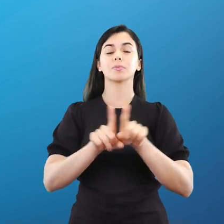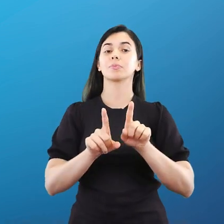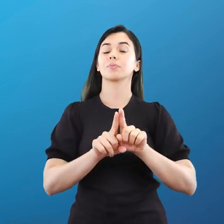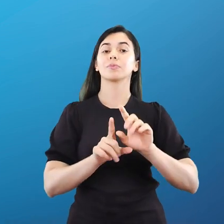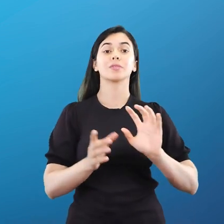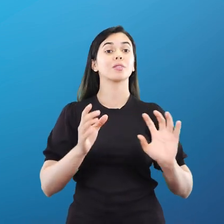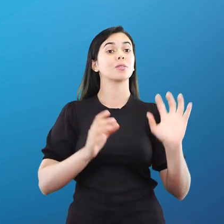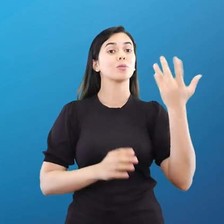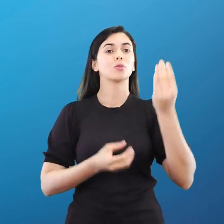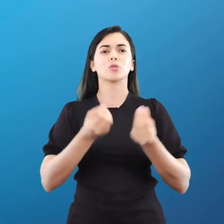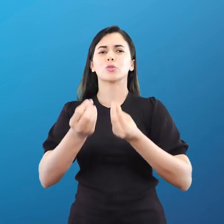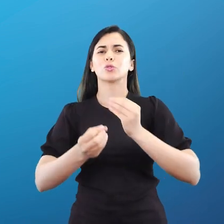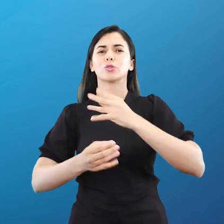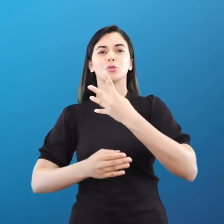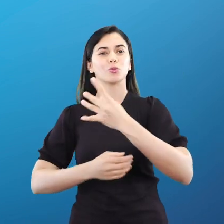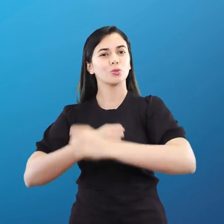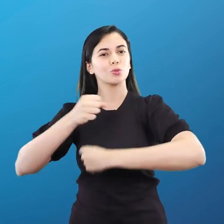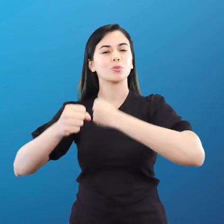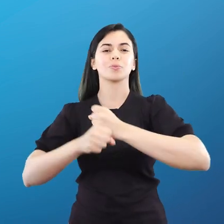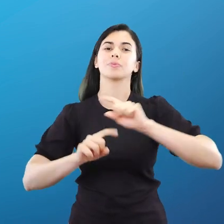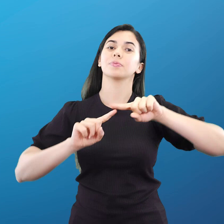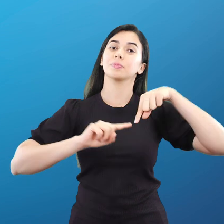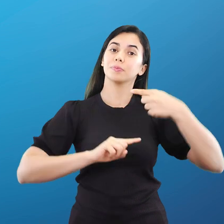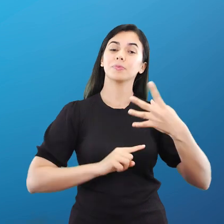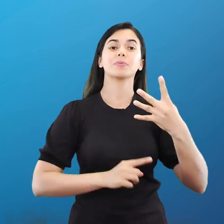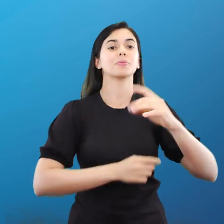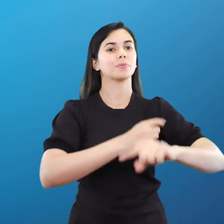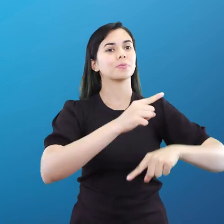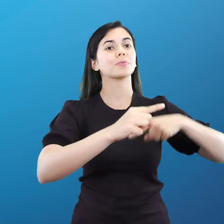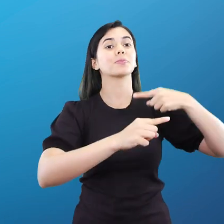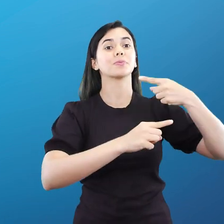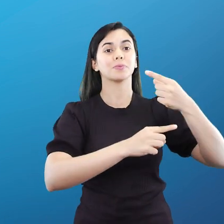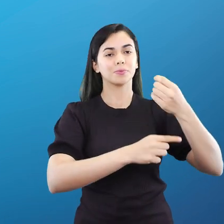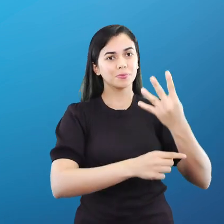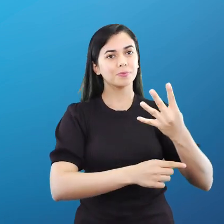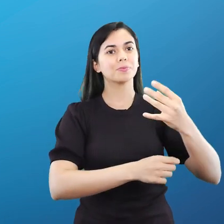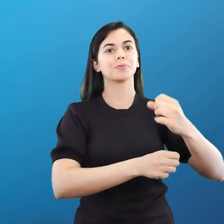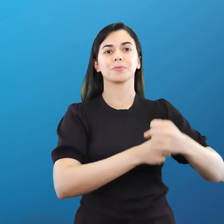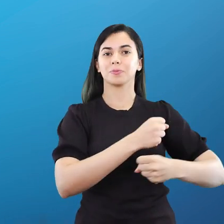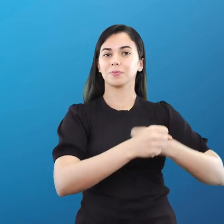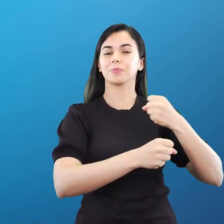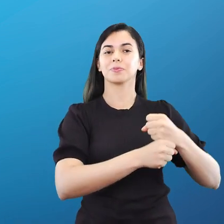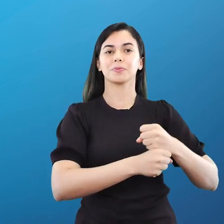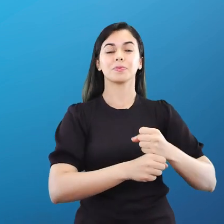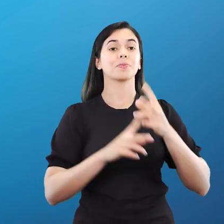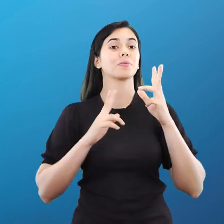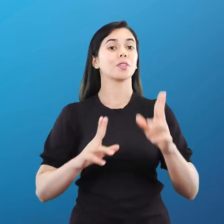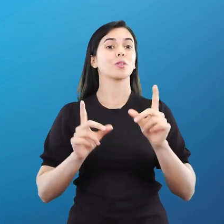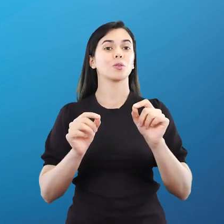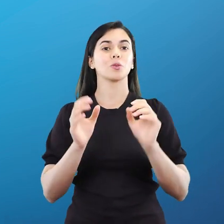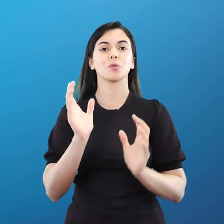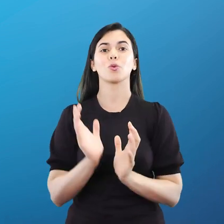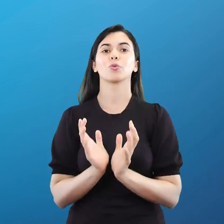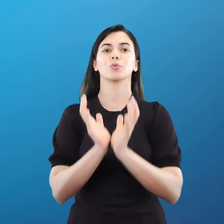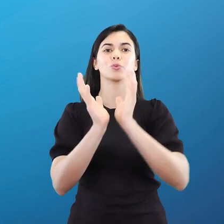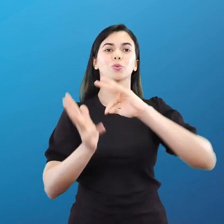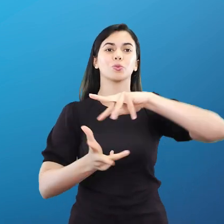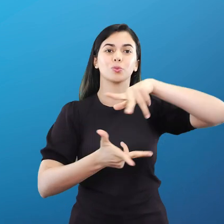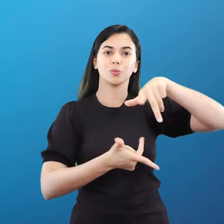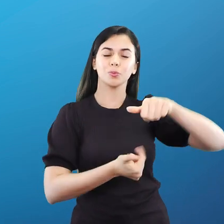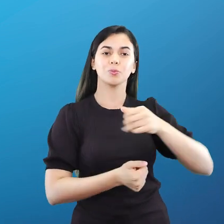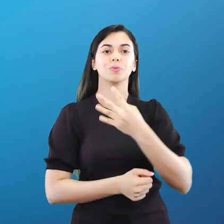cada 4 anos, né? Como uma Olimpíada. Por isso que ocorre igual Copa do Mundo, de 4 em 4 anos.